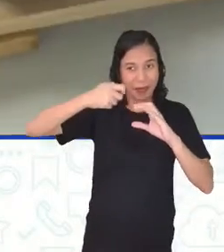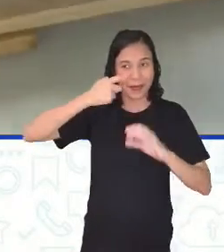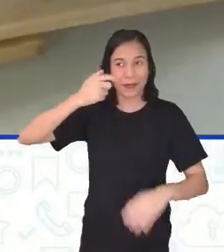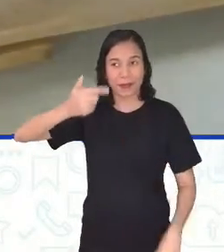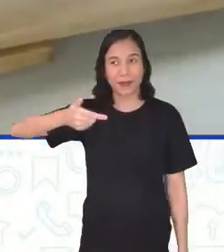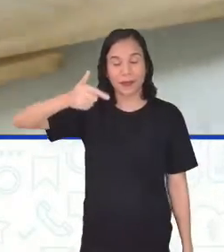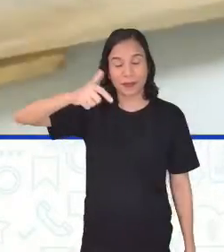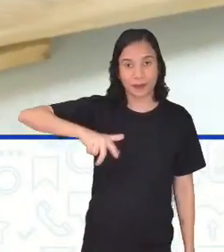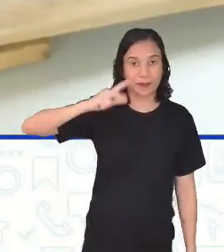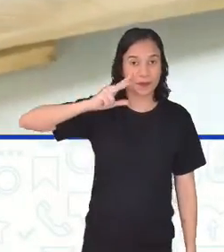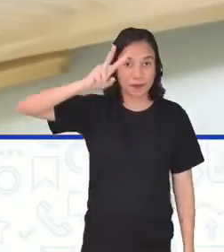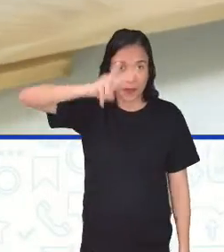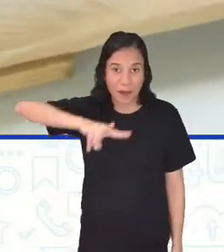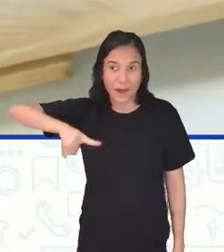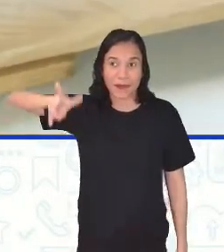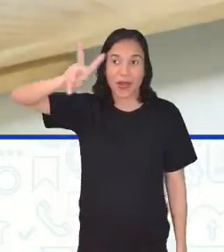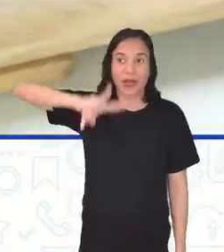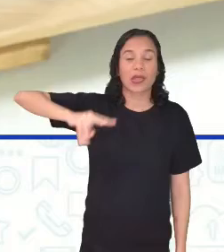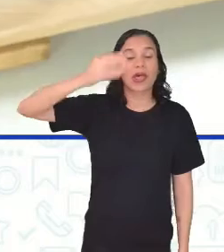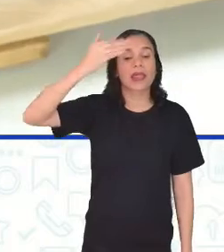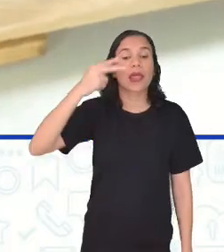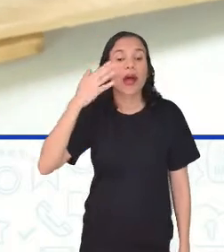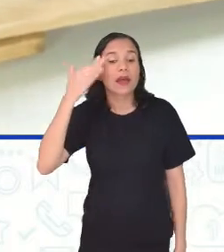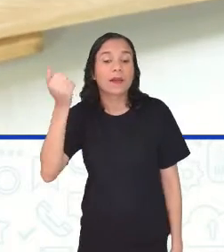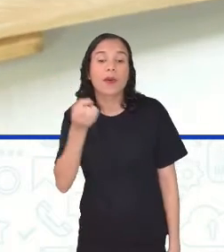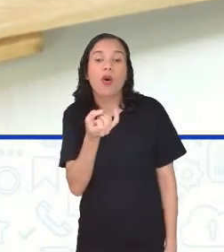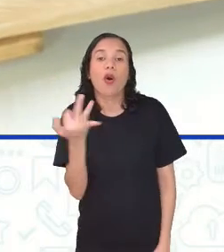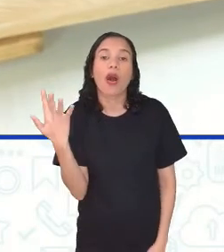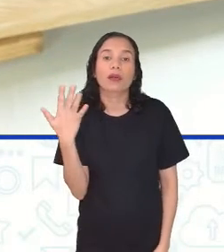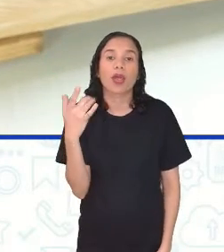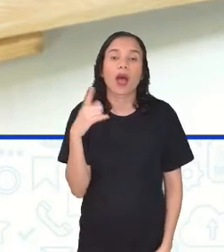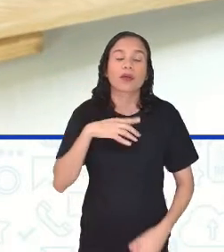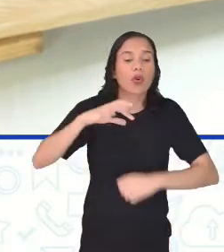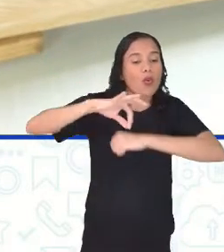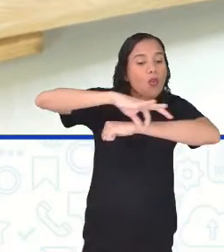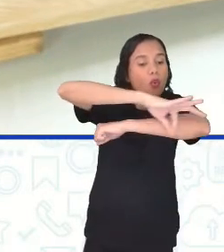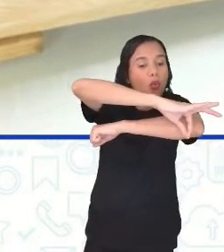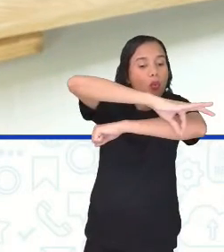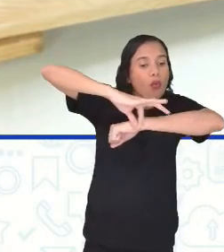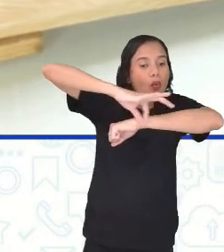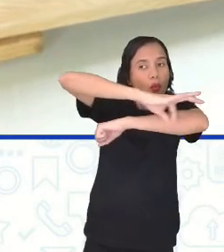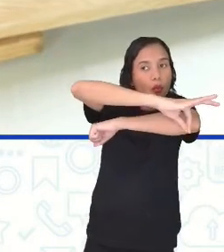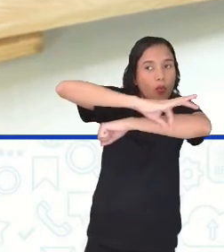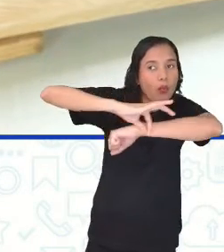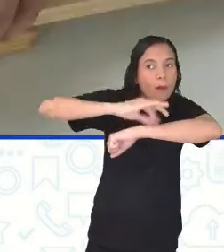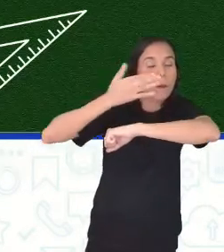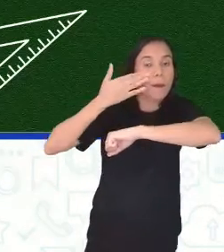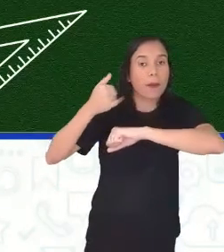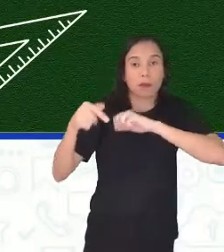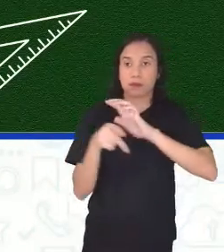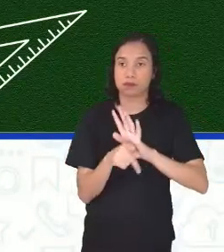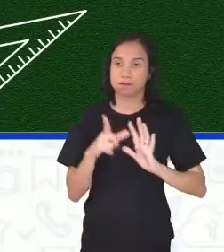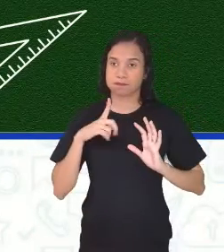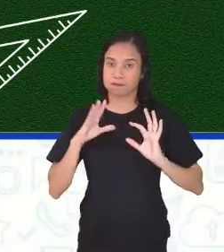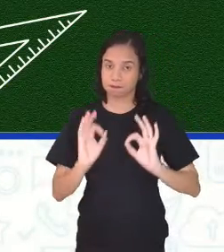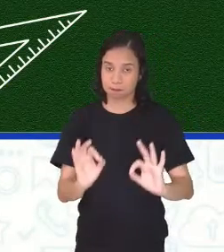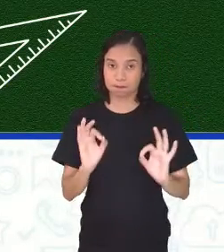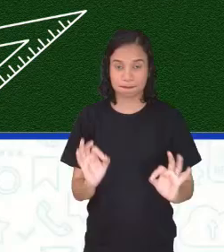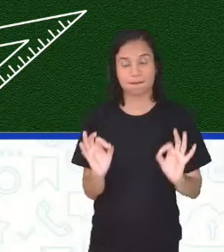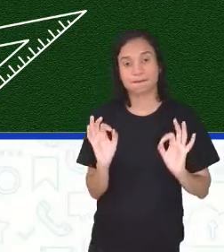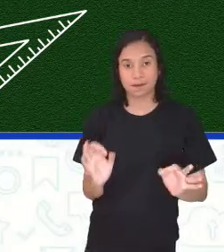novamente. Está vendo? Ele está medindo. E ele tem com precisão o móvel. Bom,